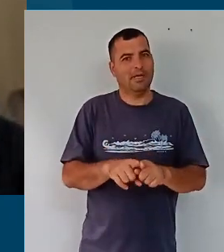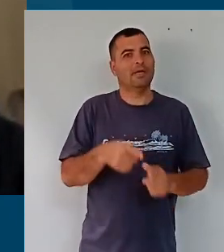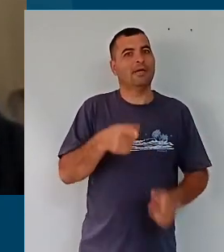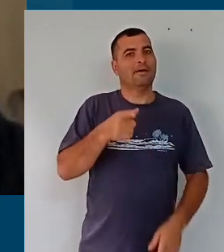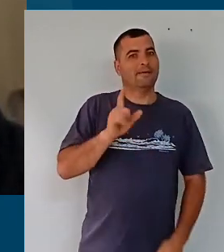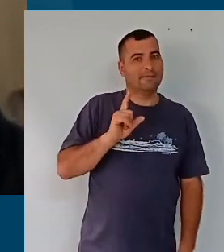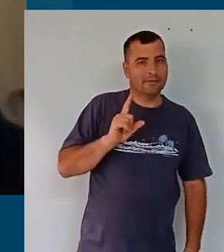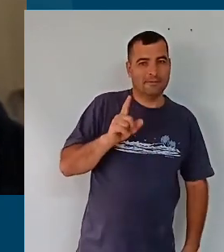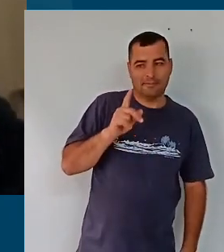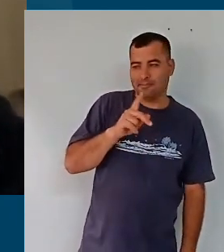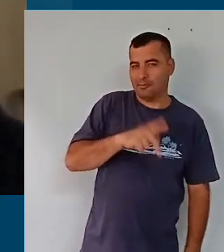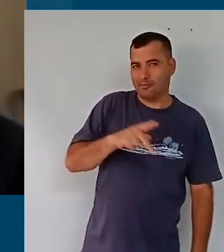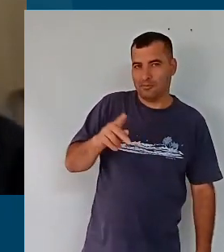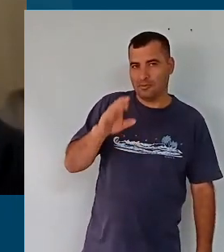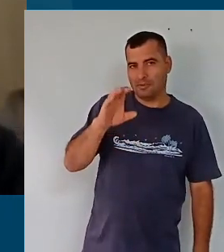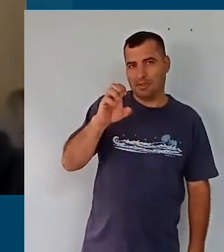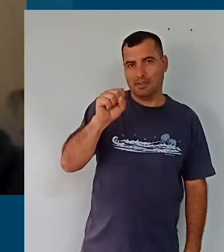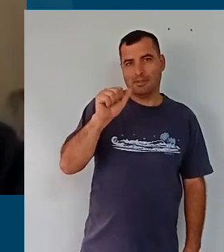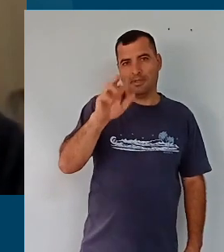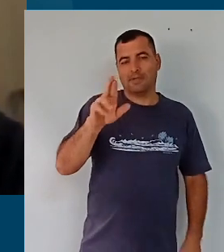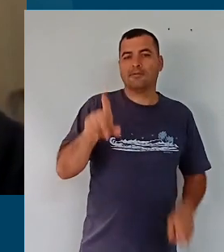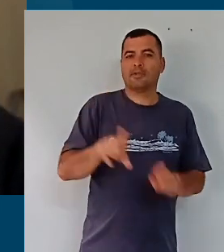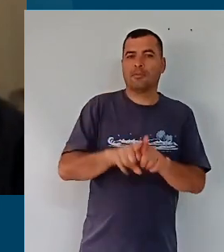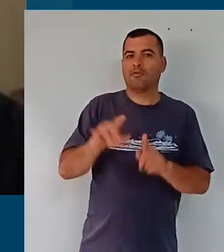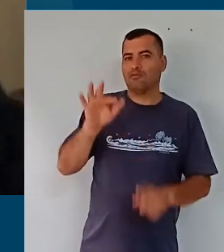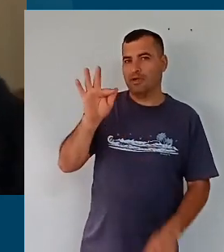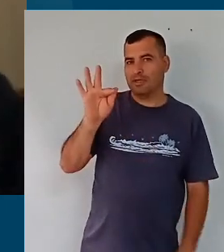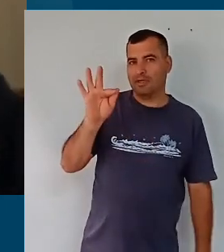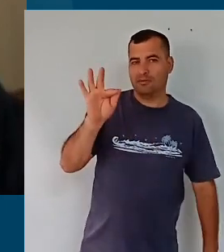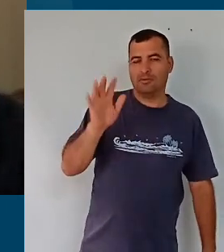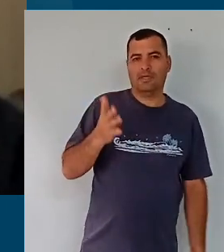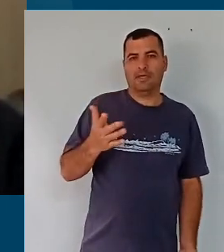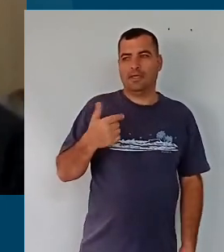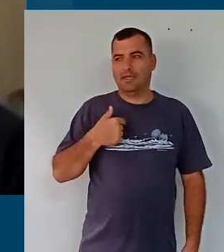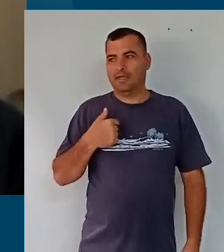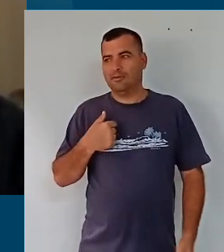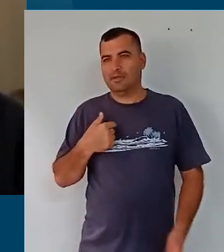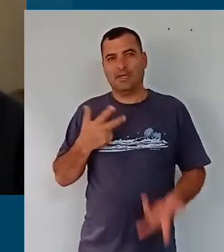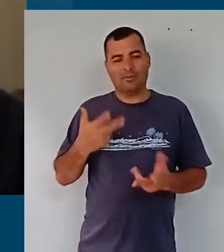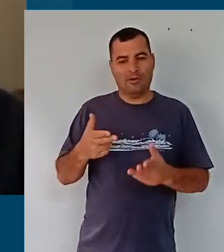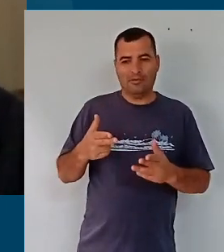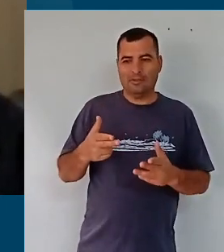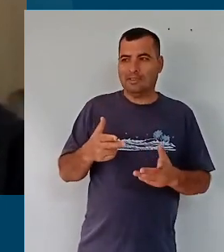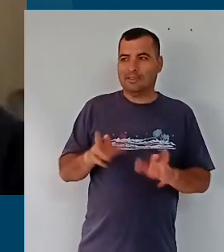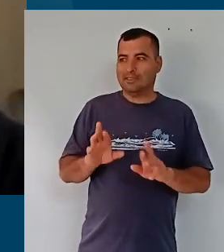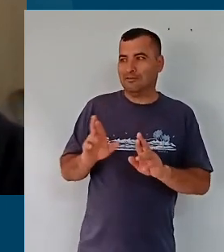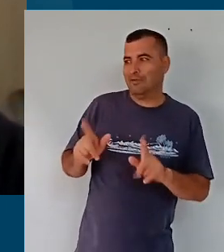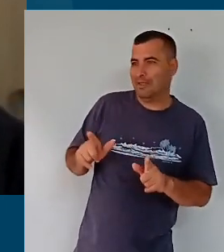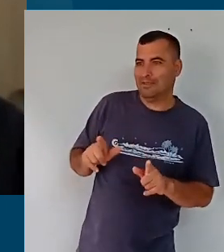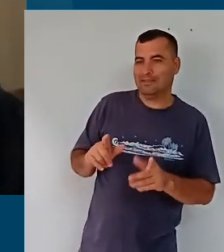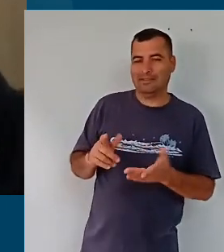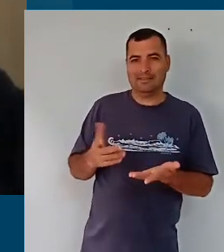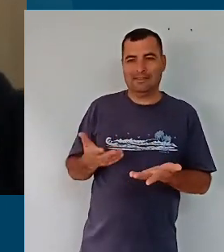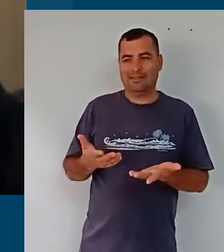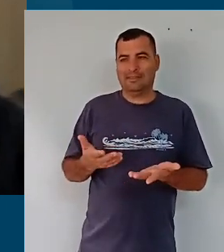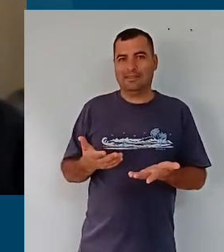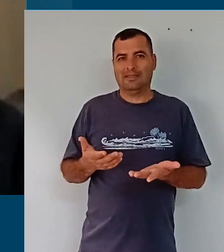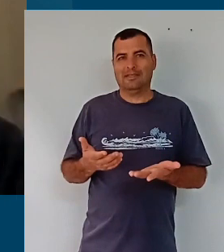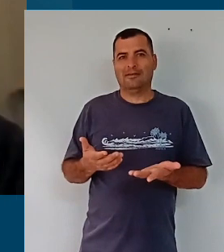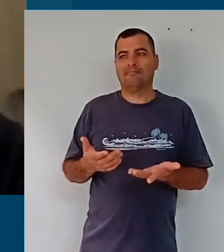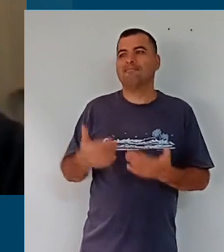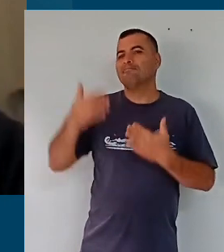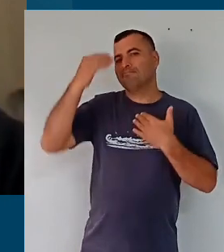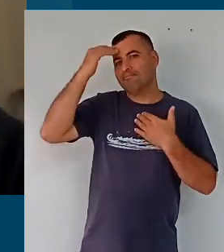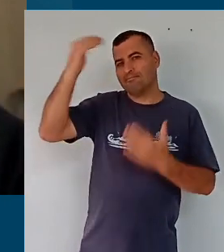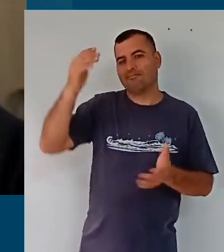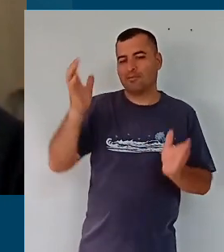antemão, o professor César, secretário Fernando, eu queria quebrar o protocolo e agradecer publicamente a equipe do